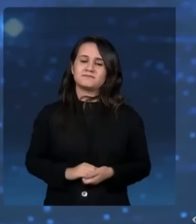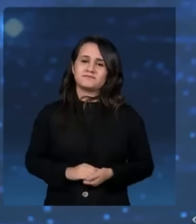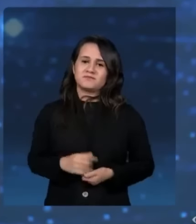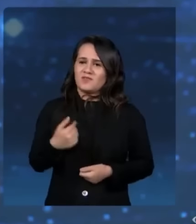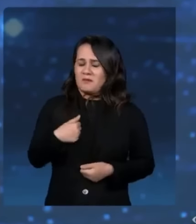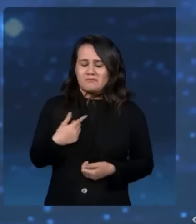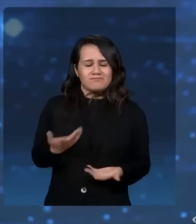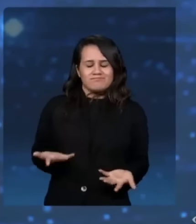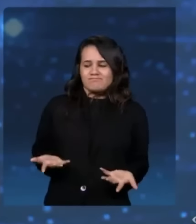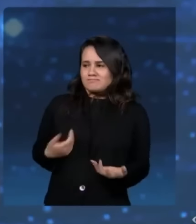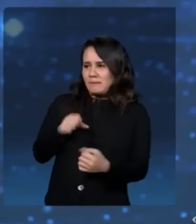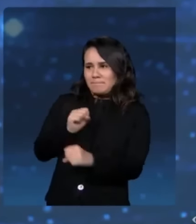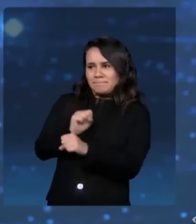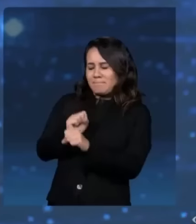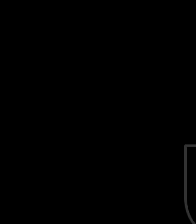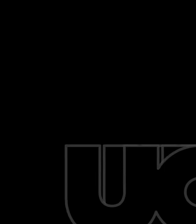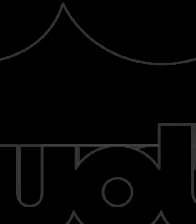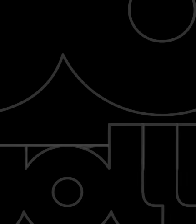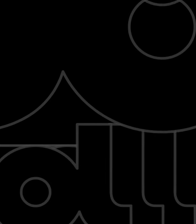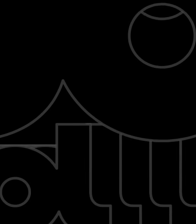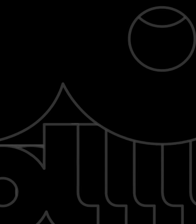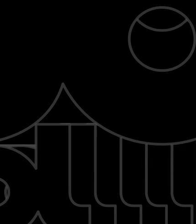esperava de você um nível desse.